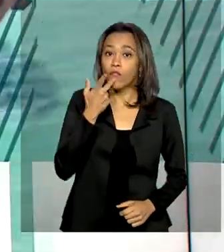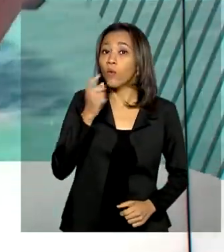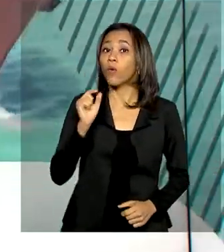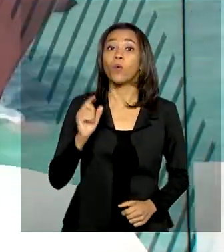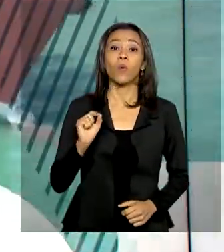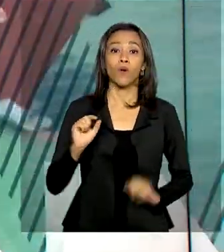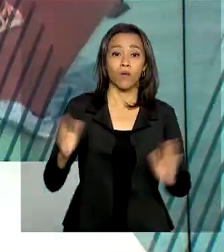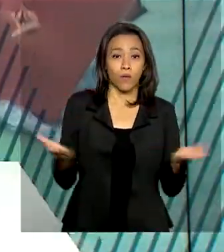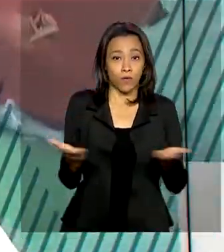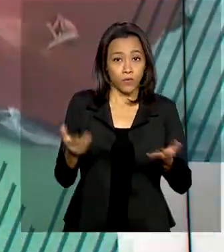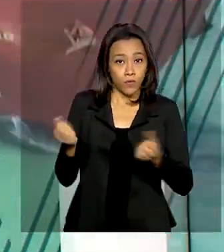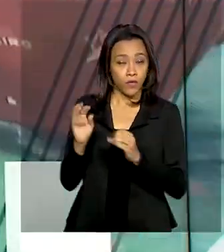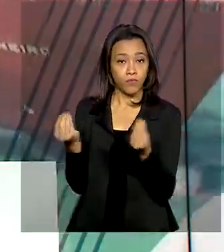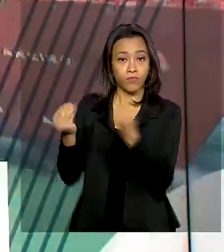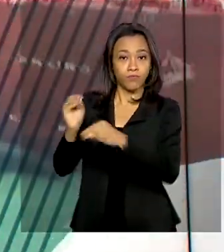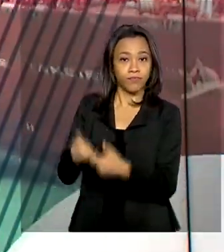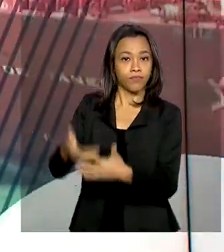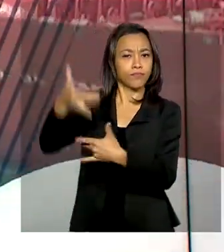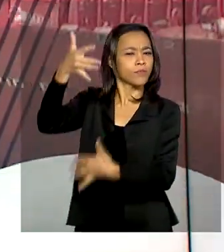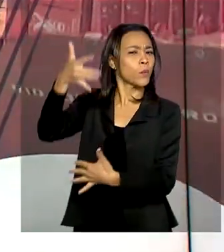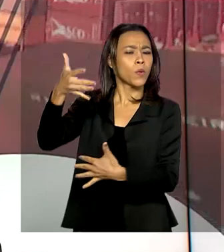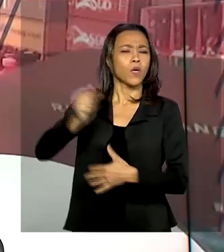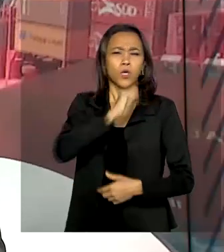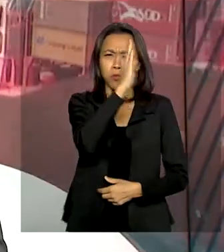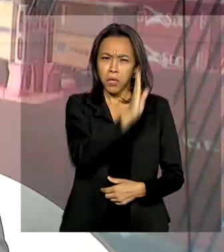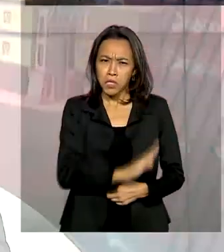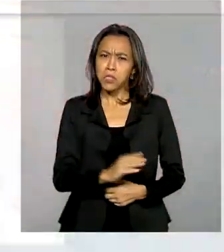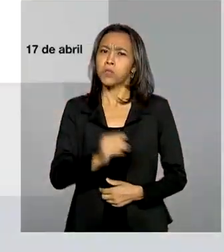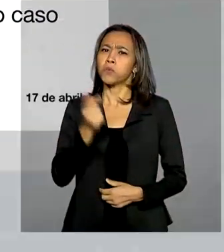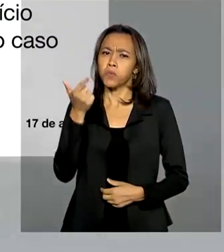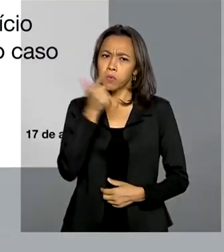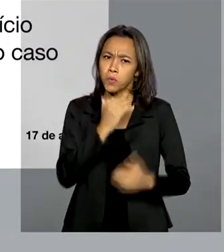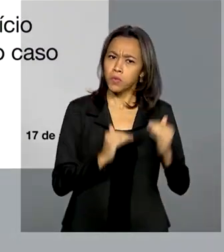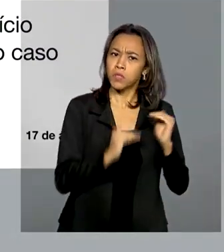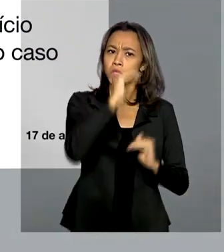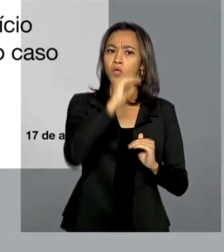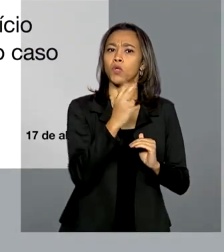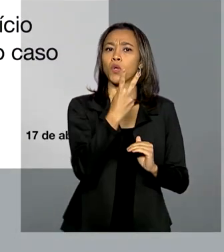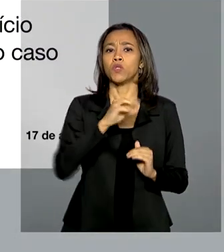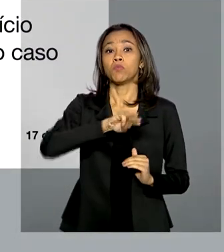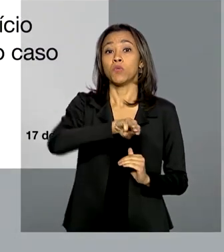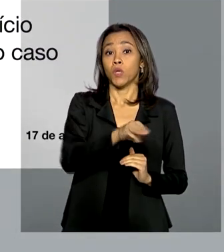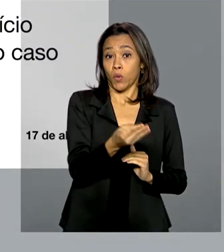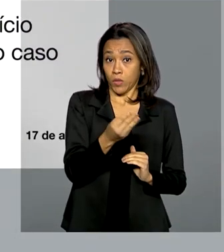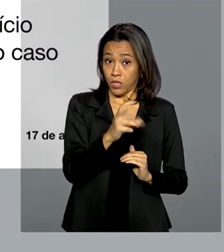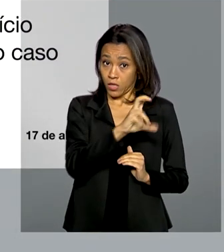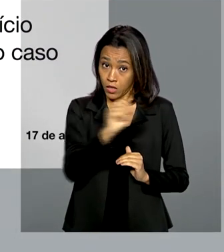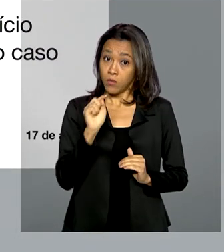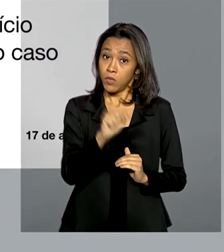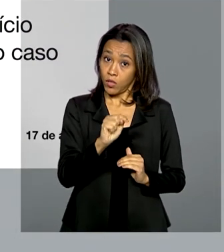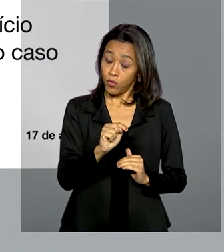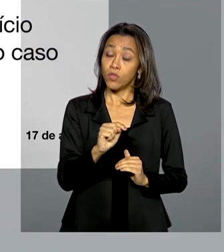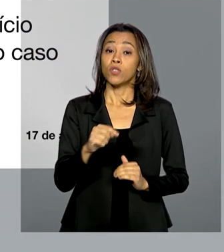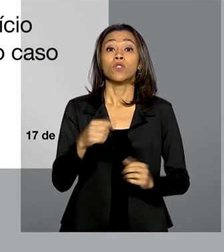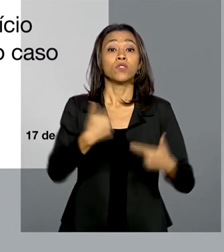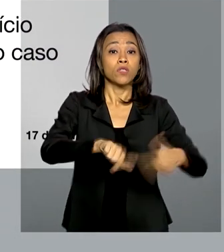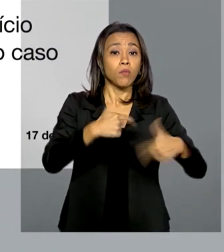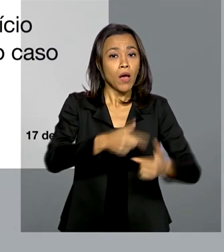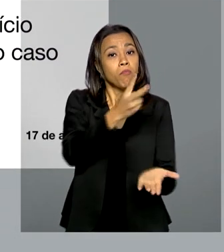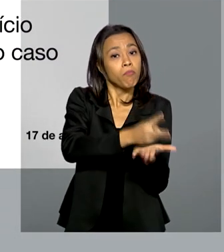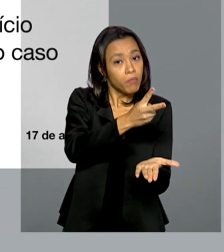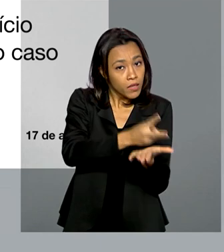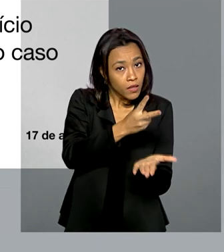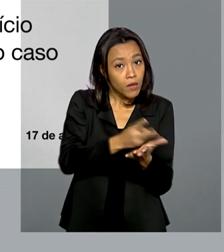hoje pelas redes sociais que o Brasil ultrapassou a marca de 2,5 de empregos preservados pela MP